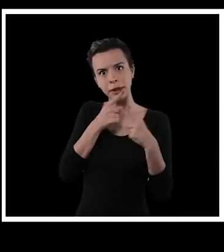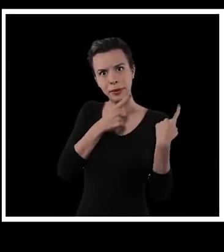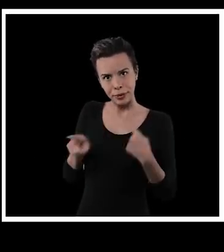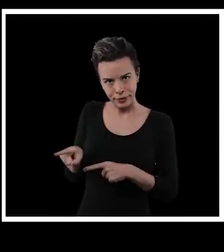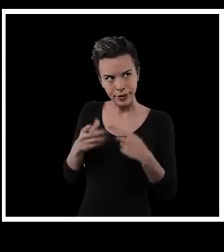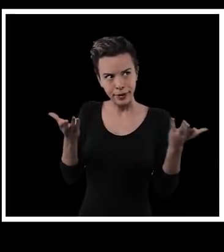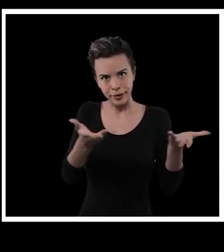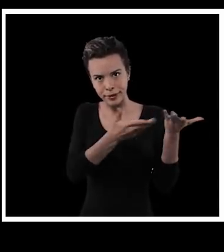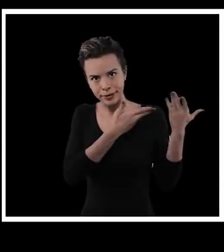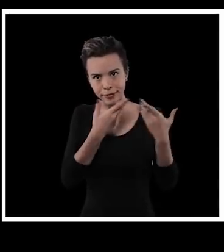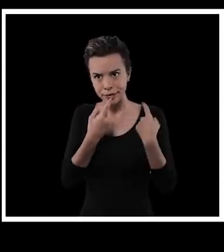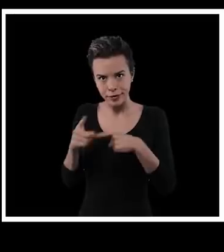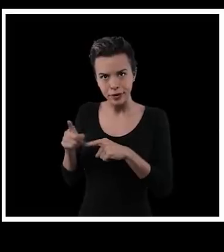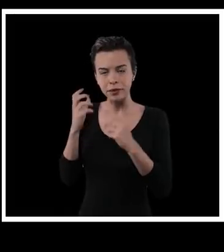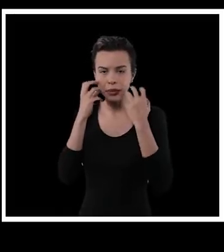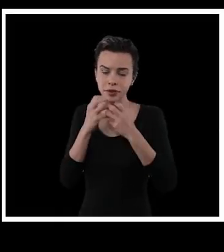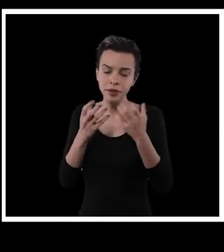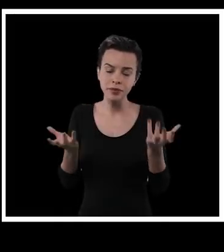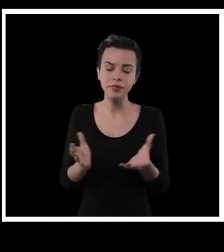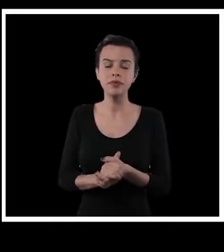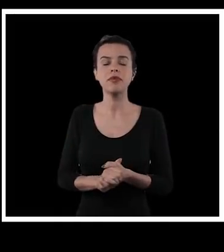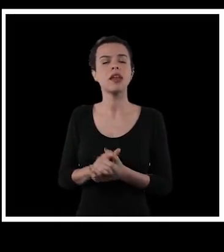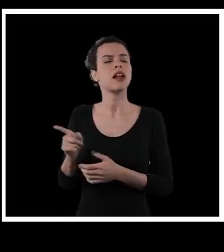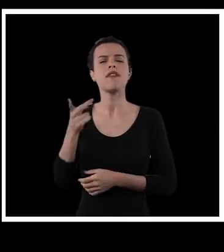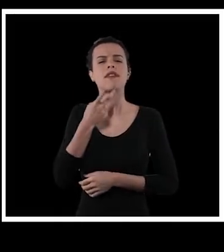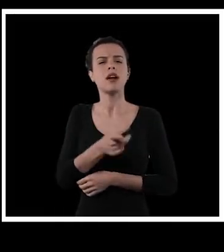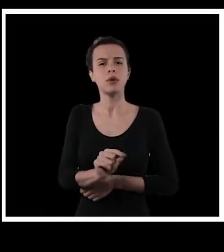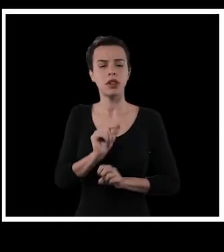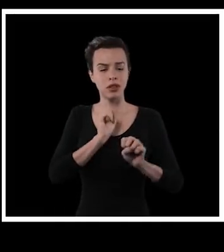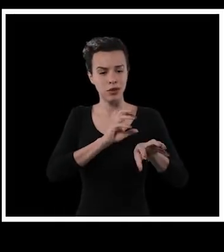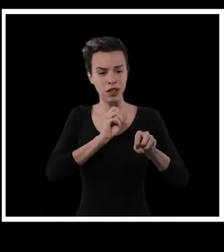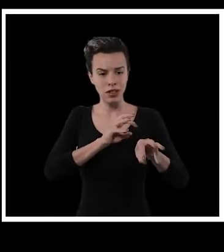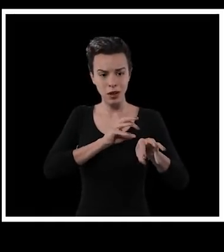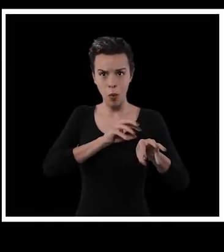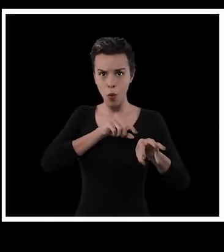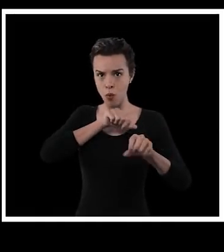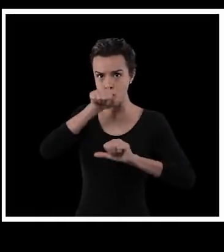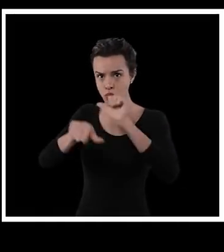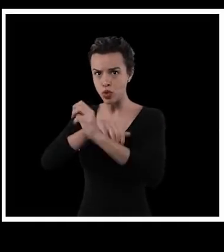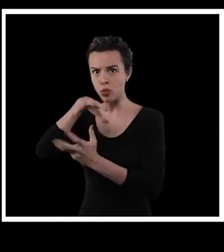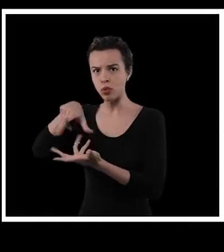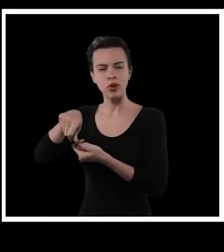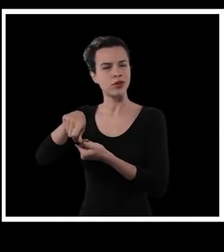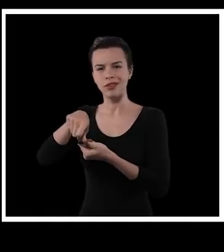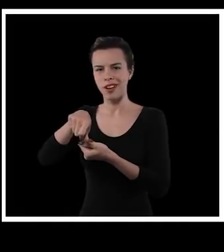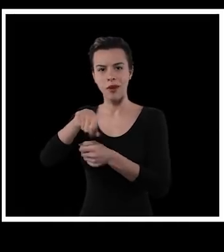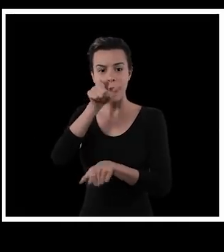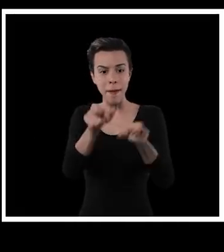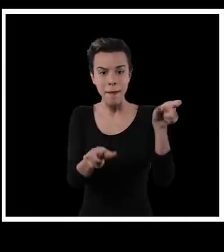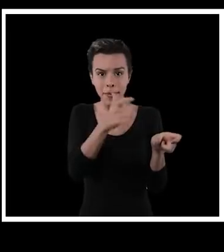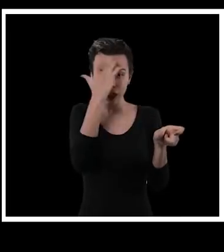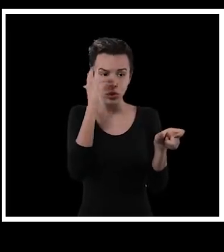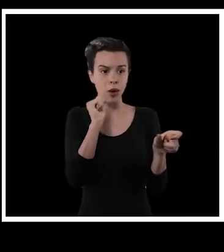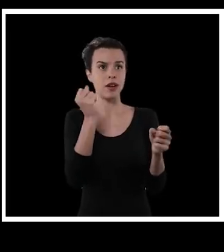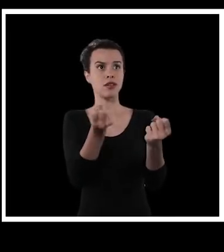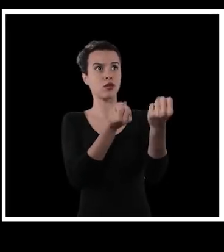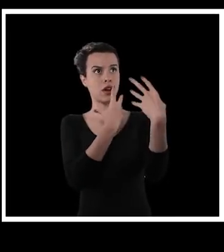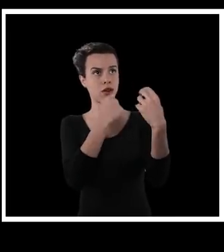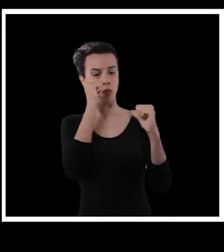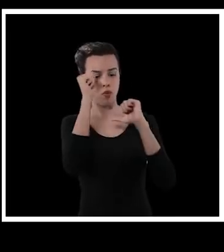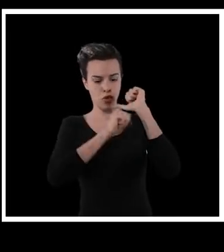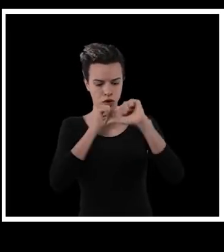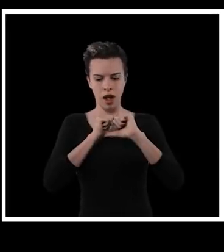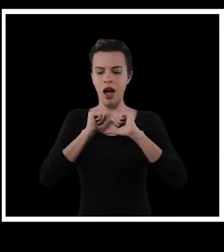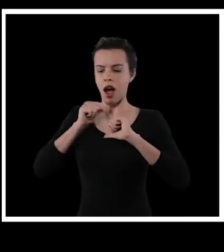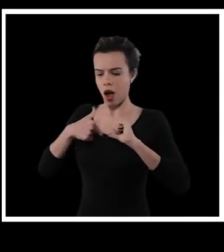boa. Paulo Freire tem sido demonizado também, né? Paulo Freire dizia assim, a educação não muda o mundo. A educação